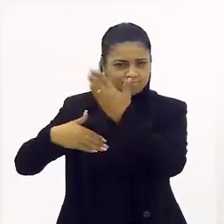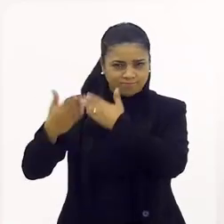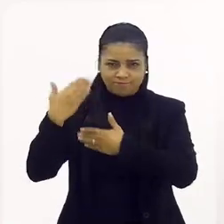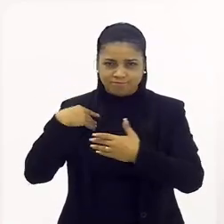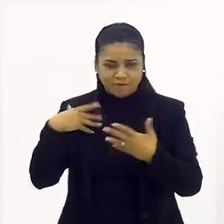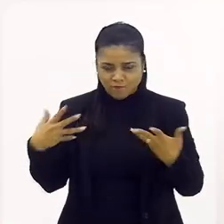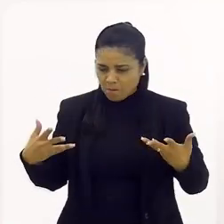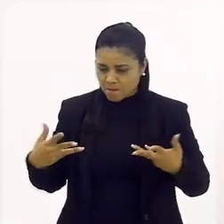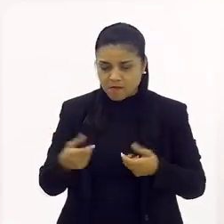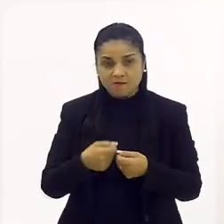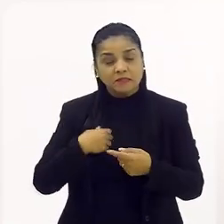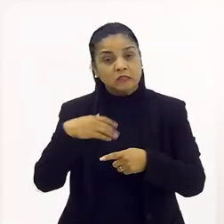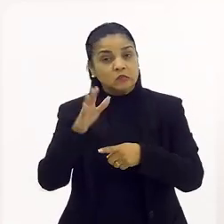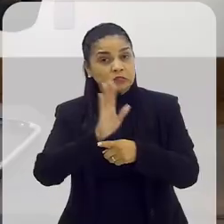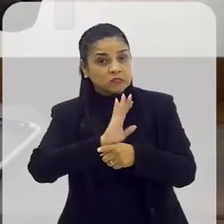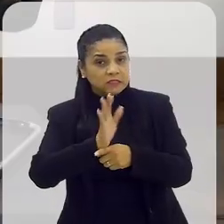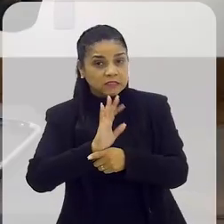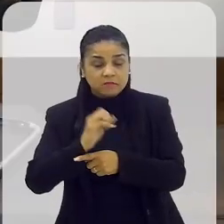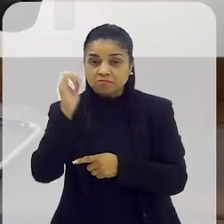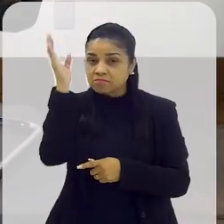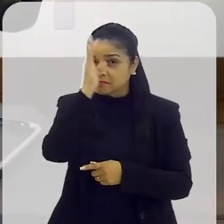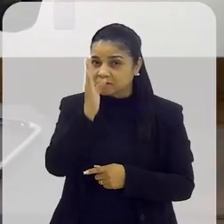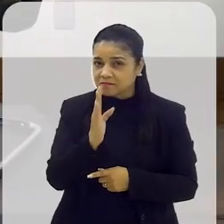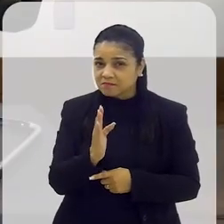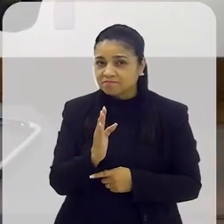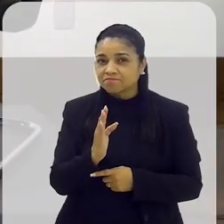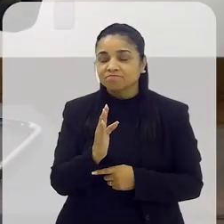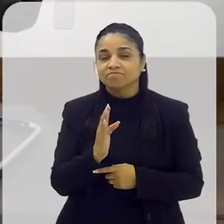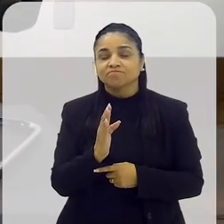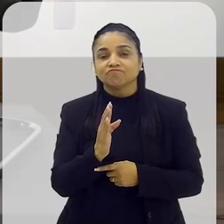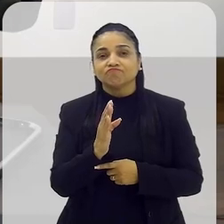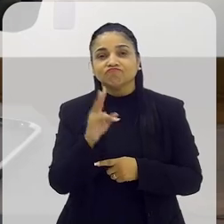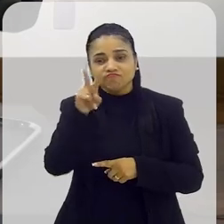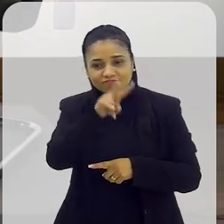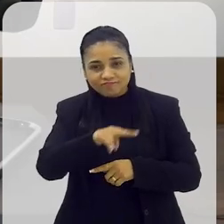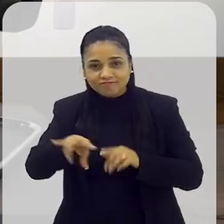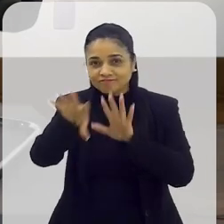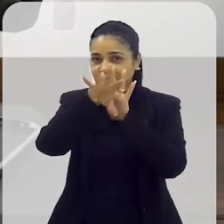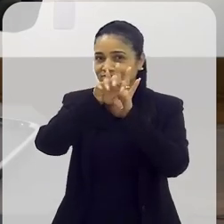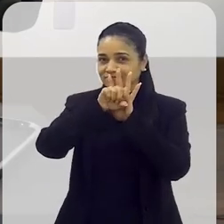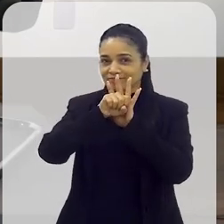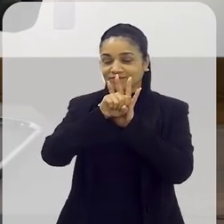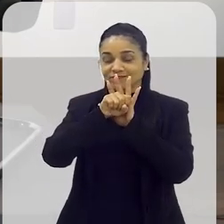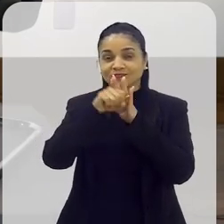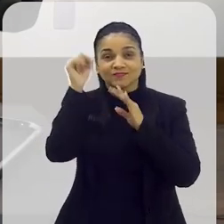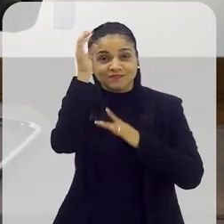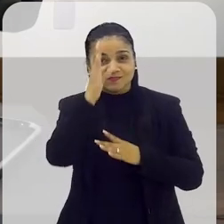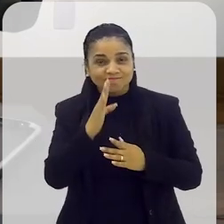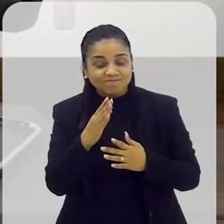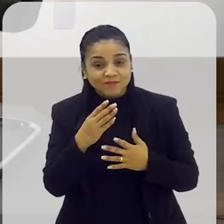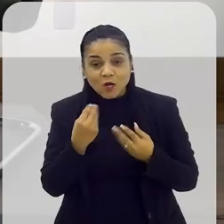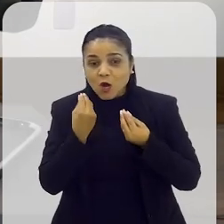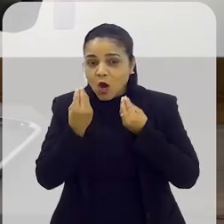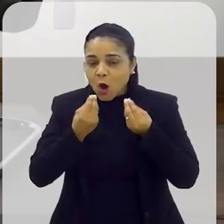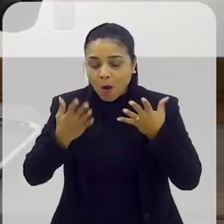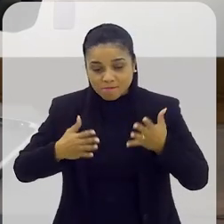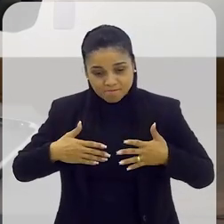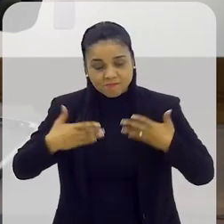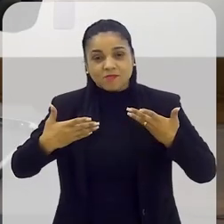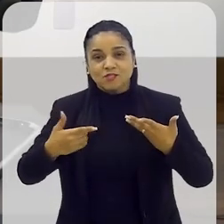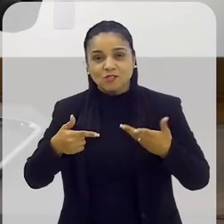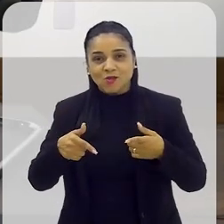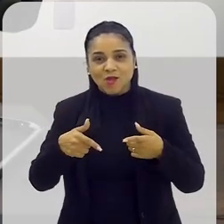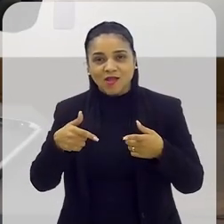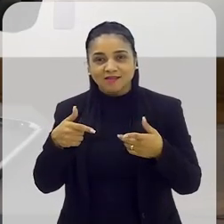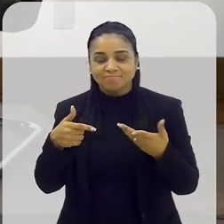uma obra-prima. É, o cinema brasileiro, o audiovisual brasileiro, é impressionante como conseguiu fazer certos filmes,